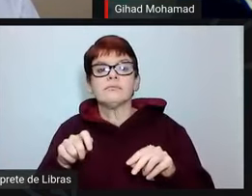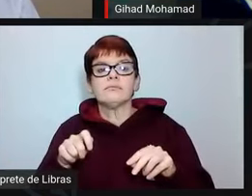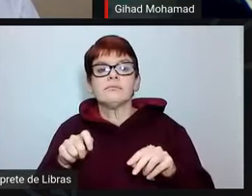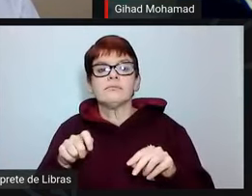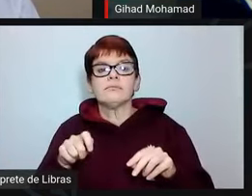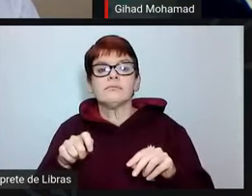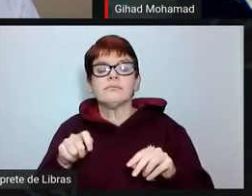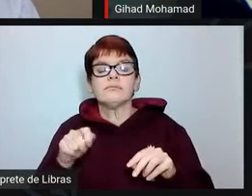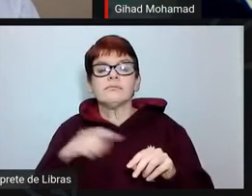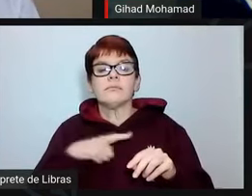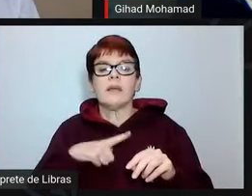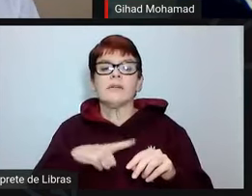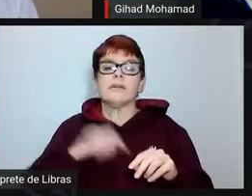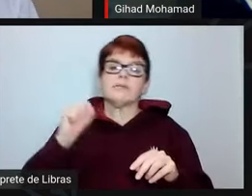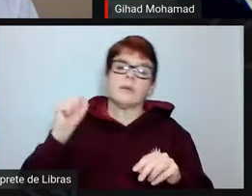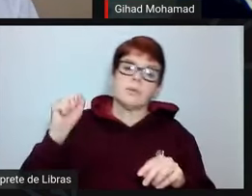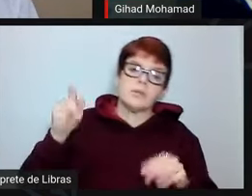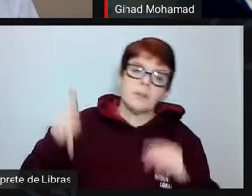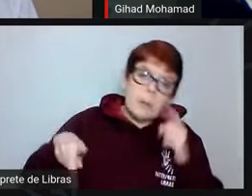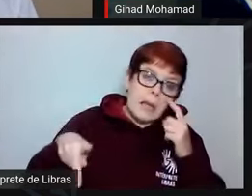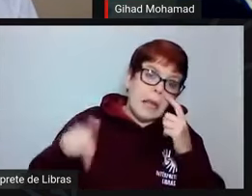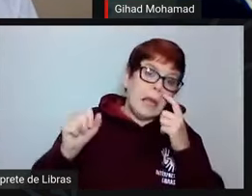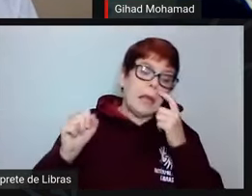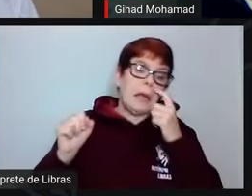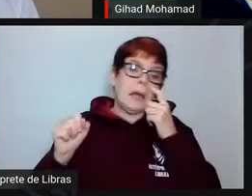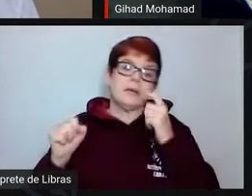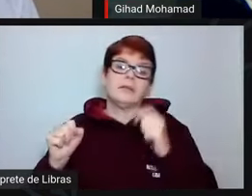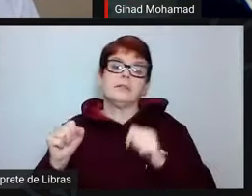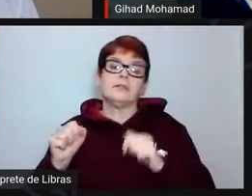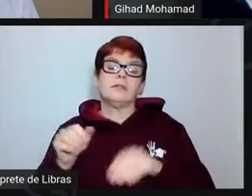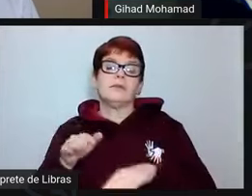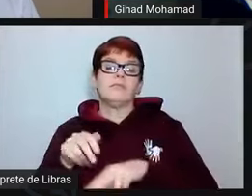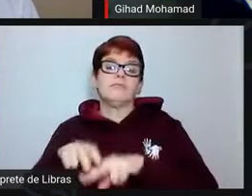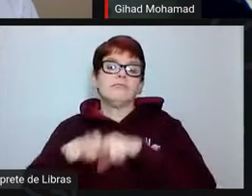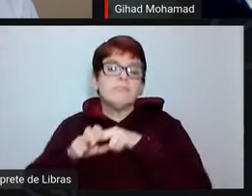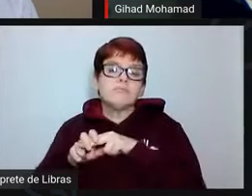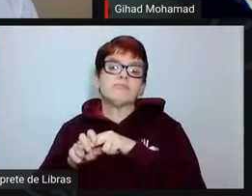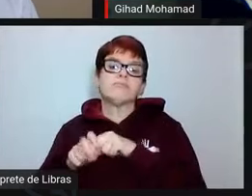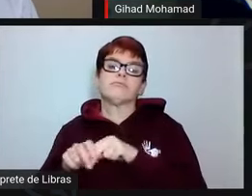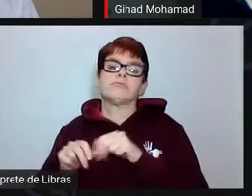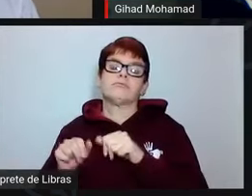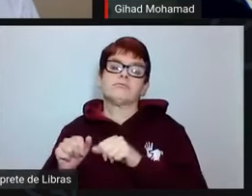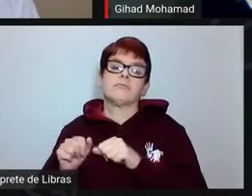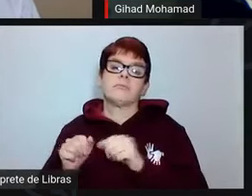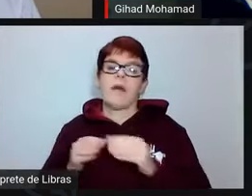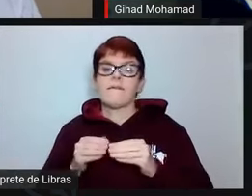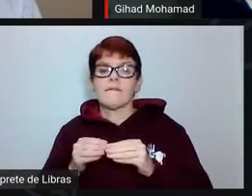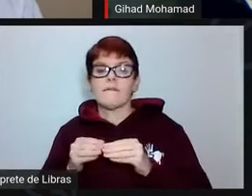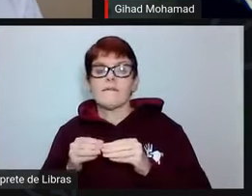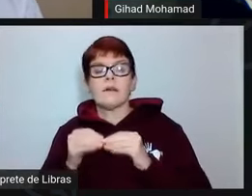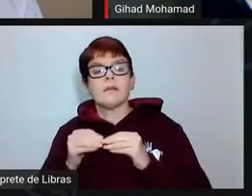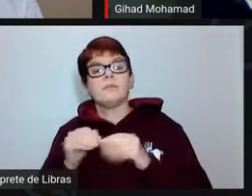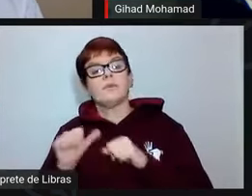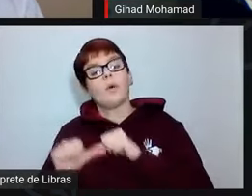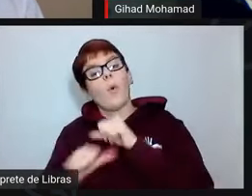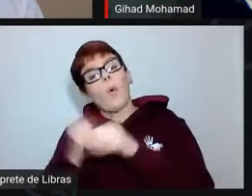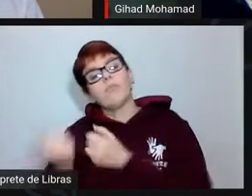entre aposentadorias e vacâncias, nós poderíamos fazer a reposição